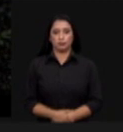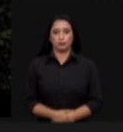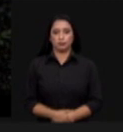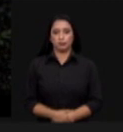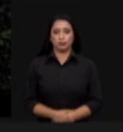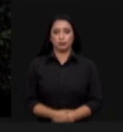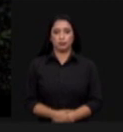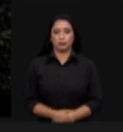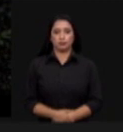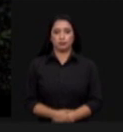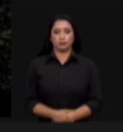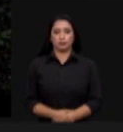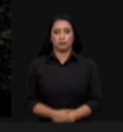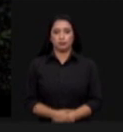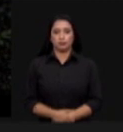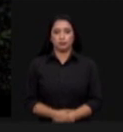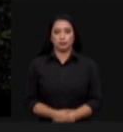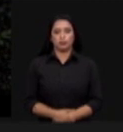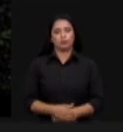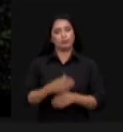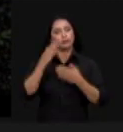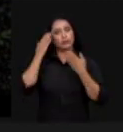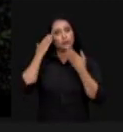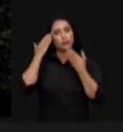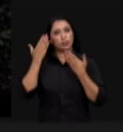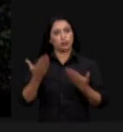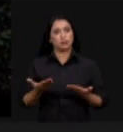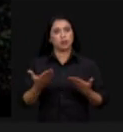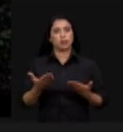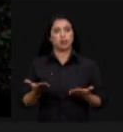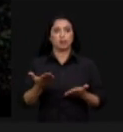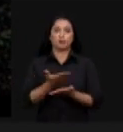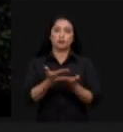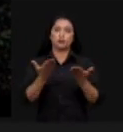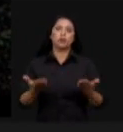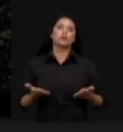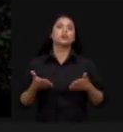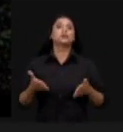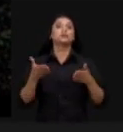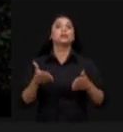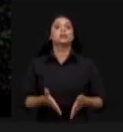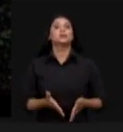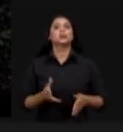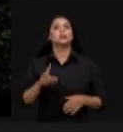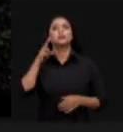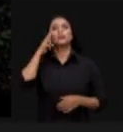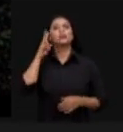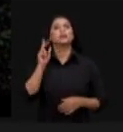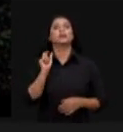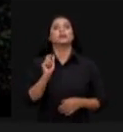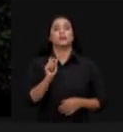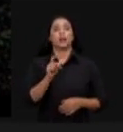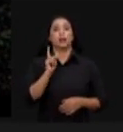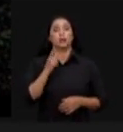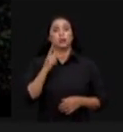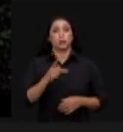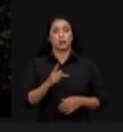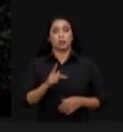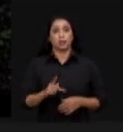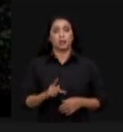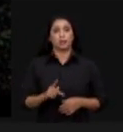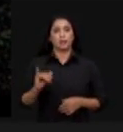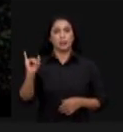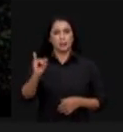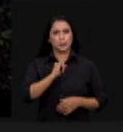Obrigado Então, senhores participantes o que eu quero chamar a atenção de vocês é da importância do